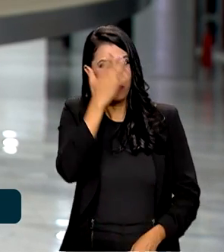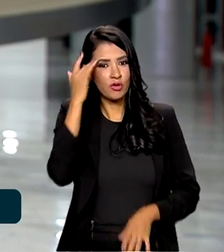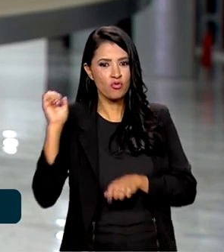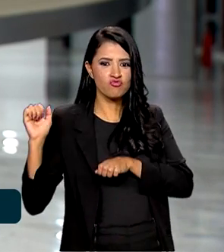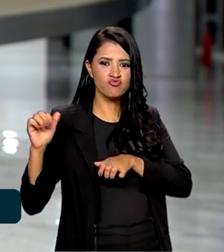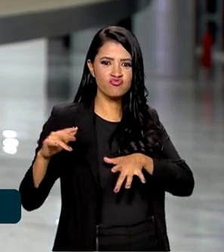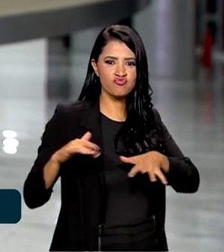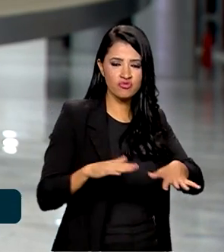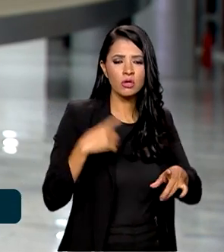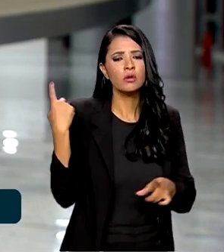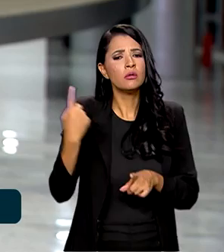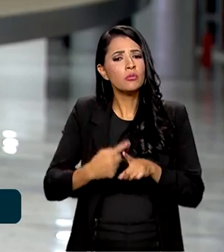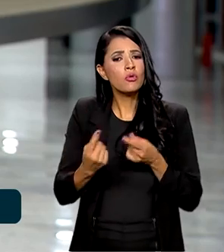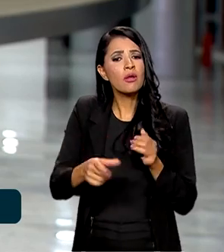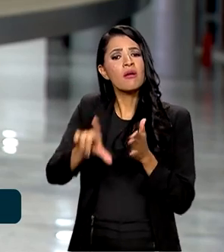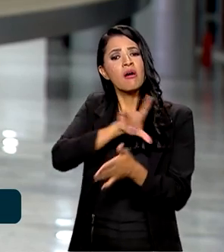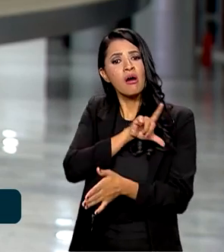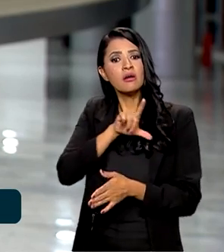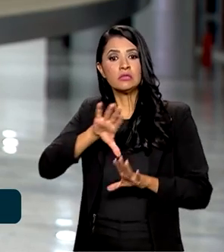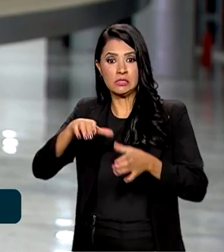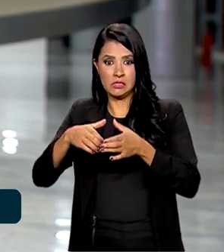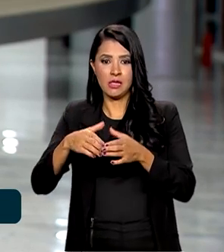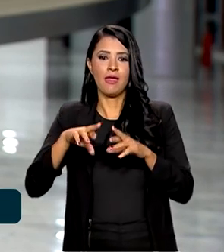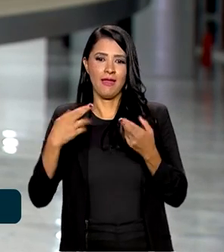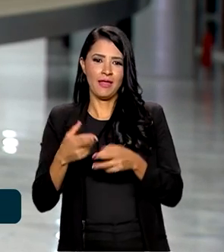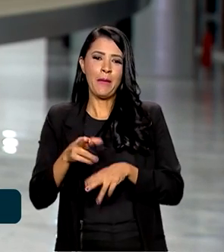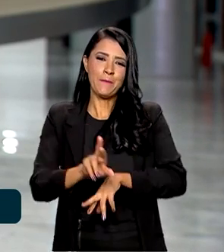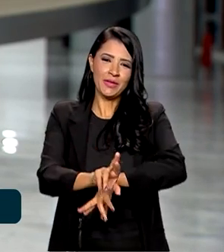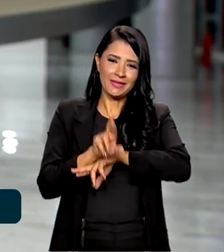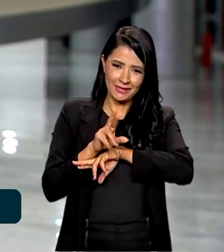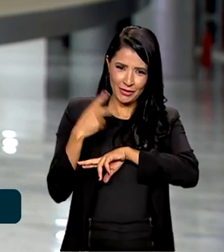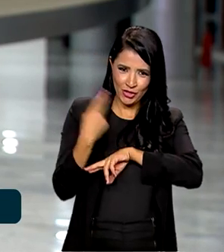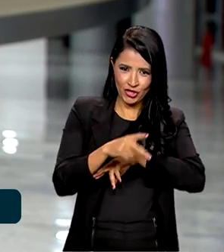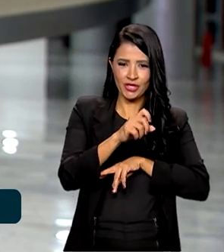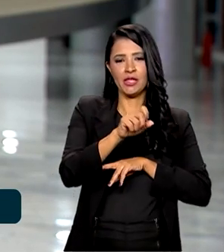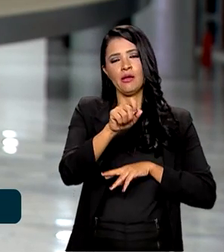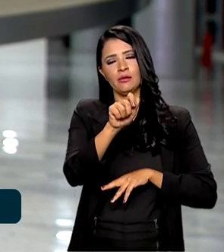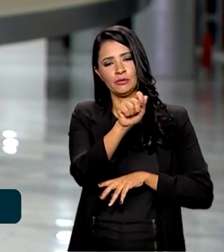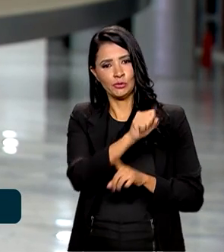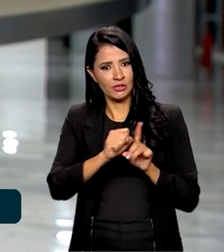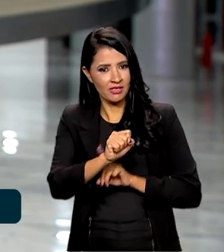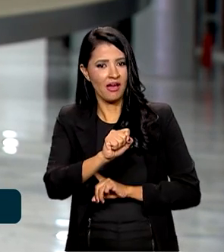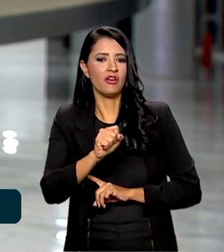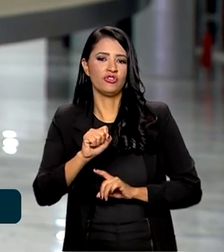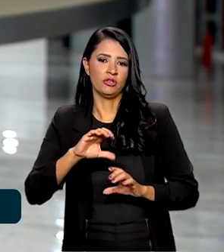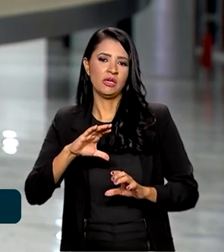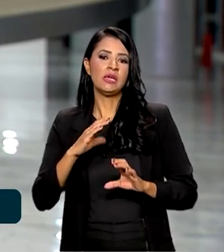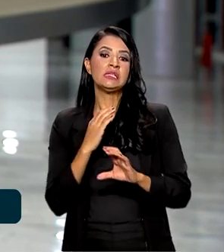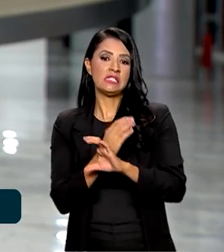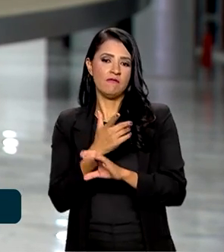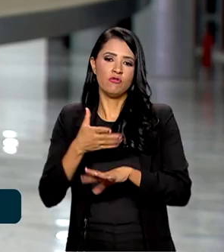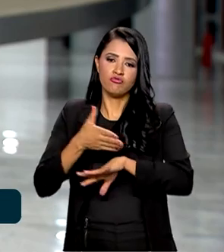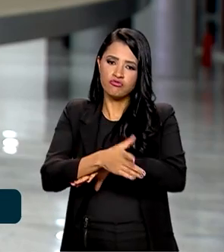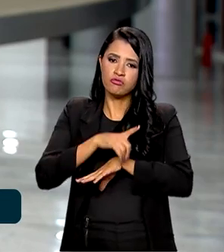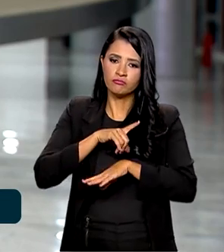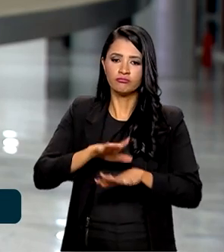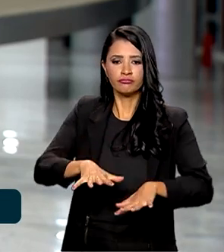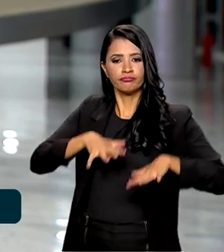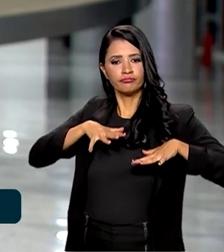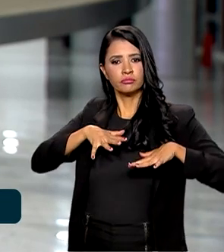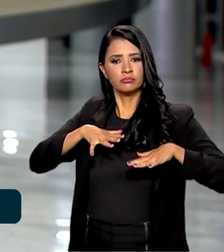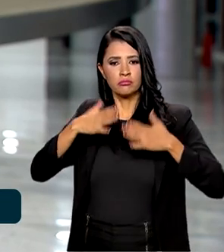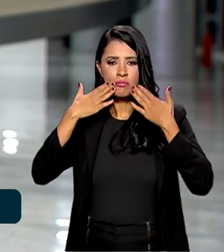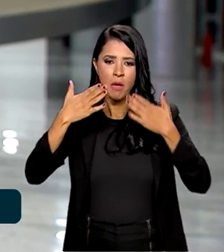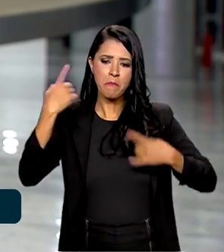Isso porque antes da Cúpula, representantes da sociedade civil estarão reunidos em plenárias para